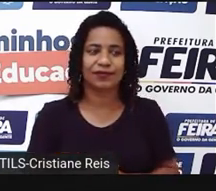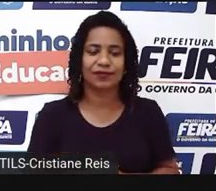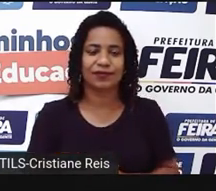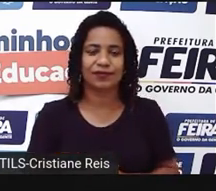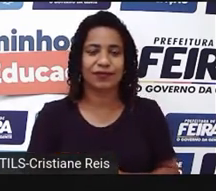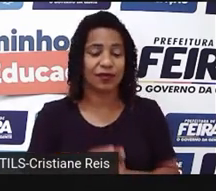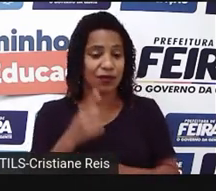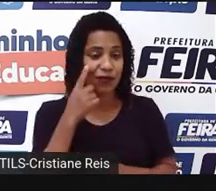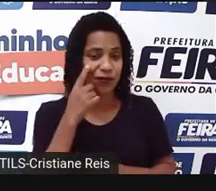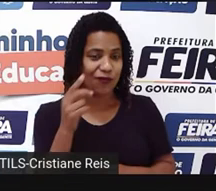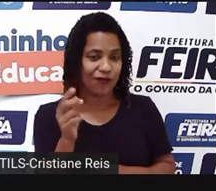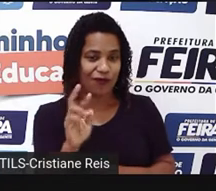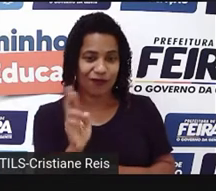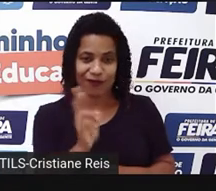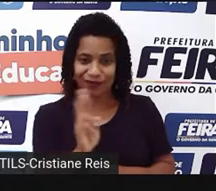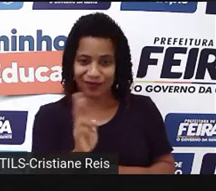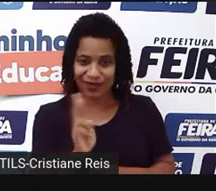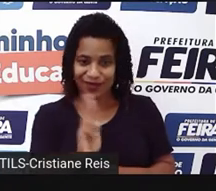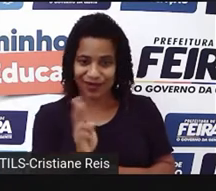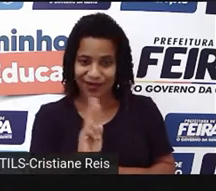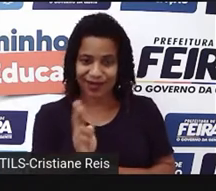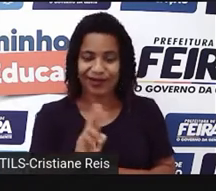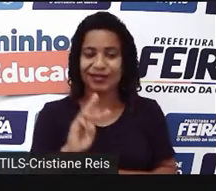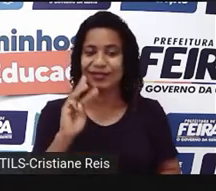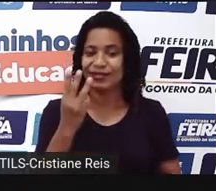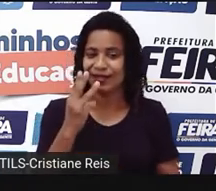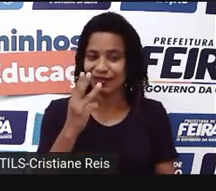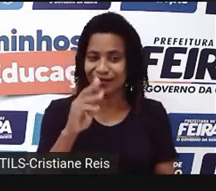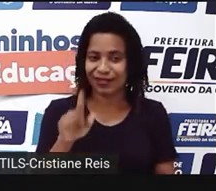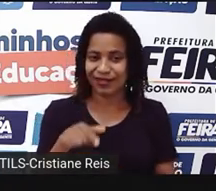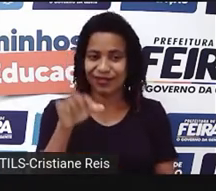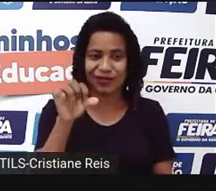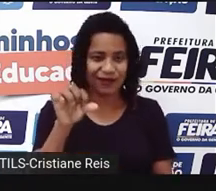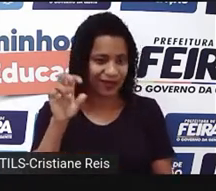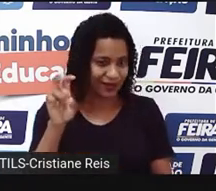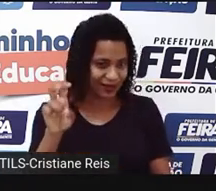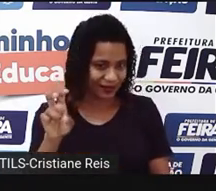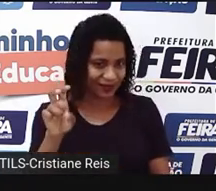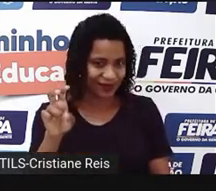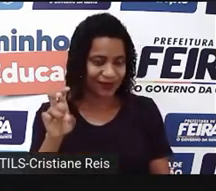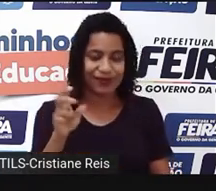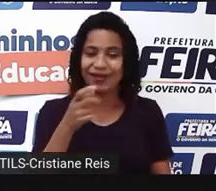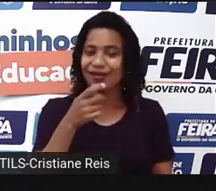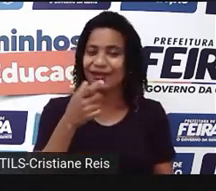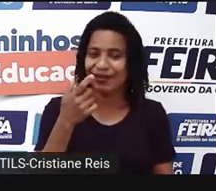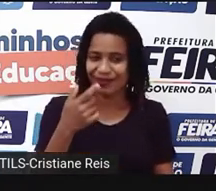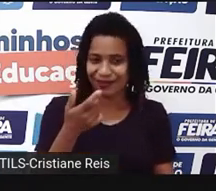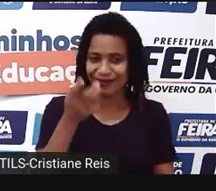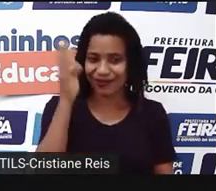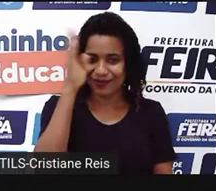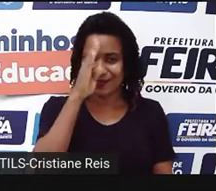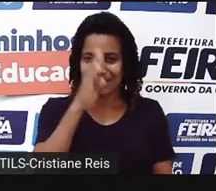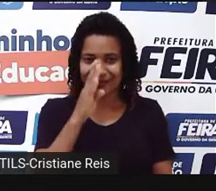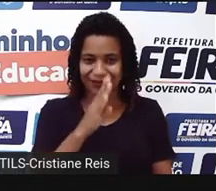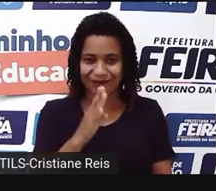se a gente fosse, né? Colocar para a nossa língua. Mas vocês sabem que existe um valor